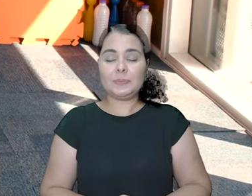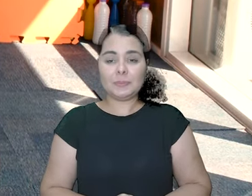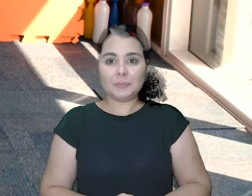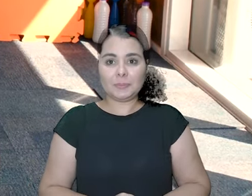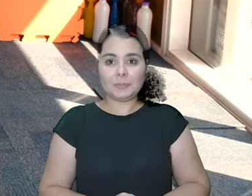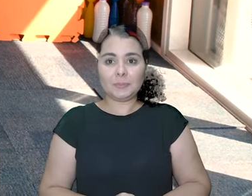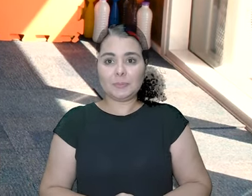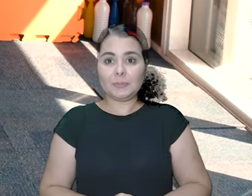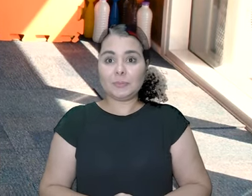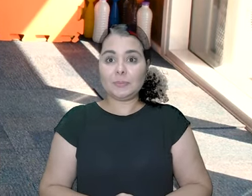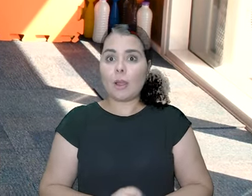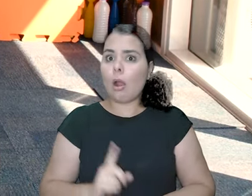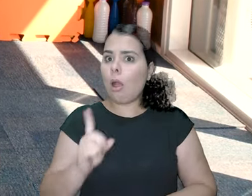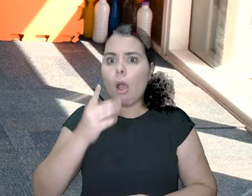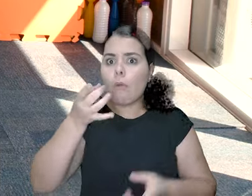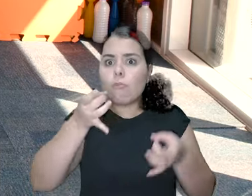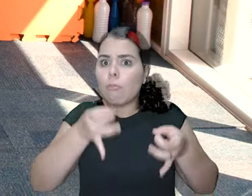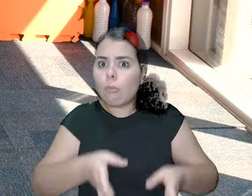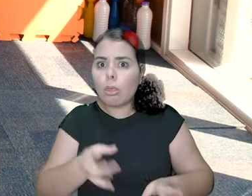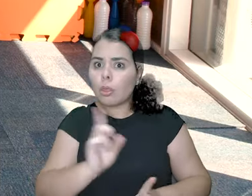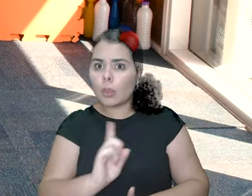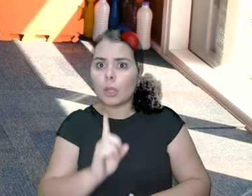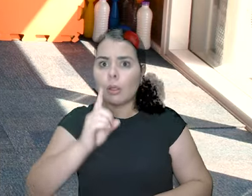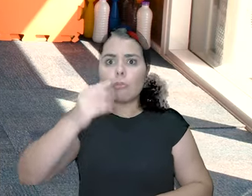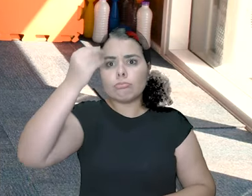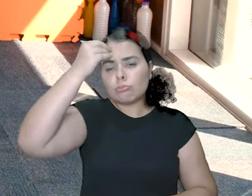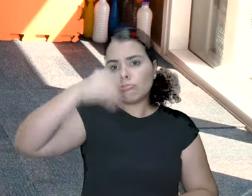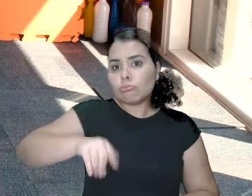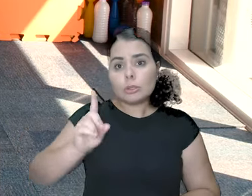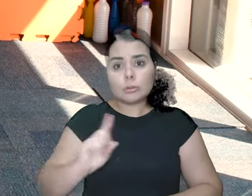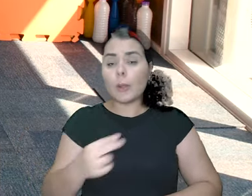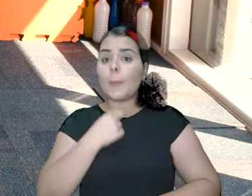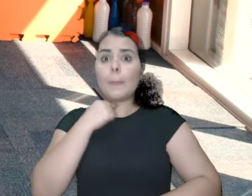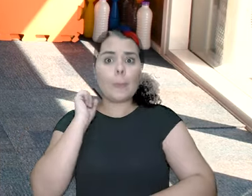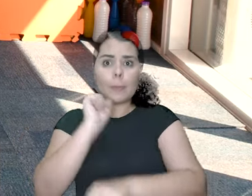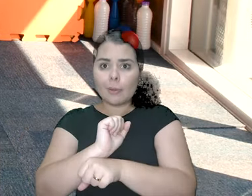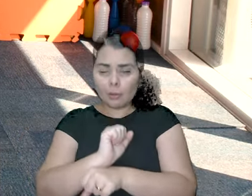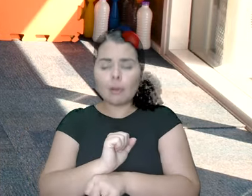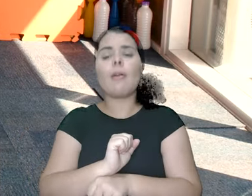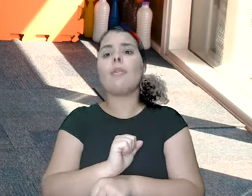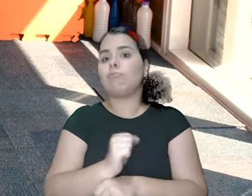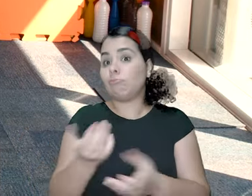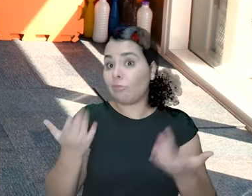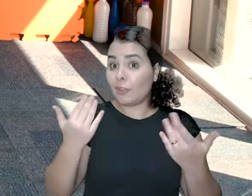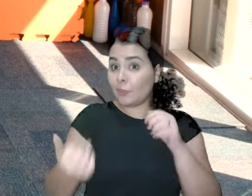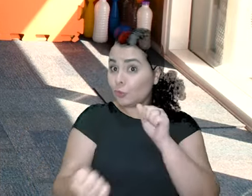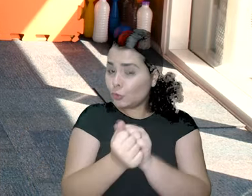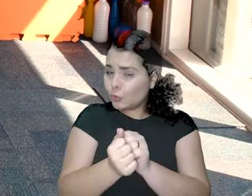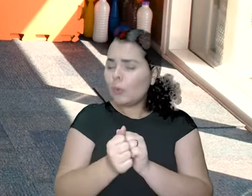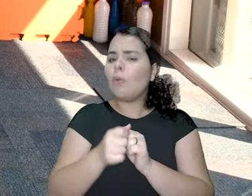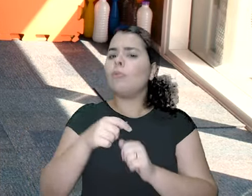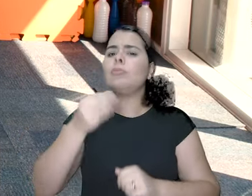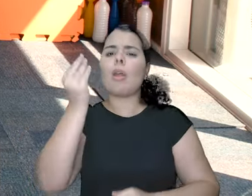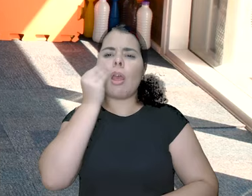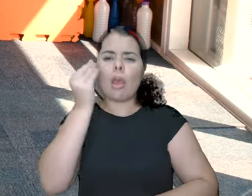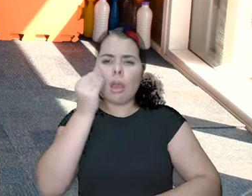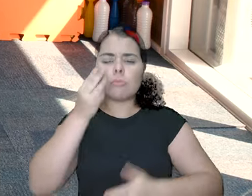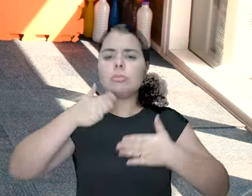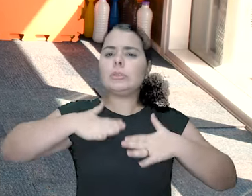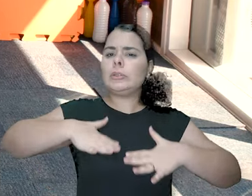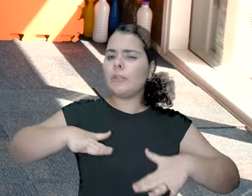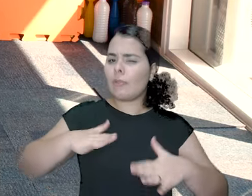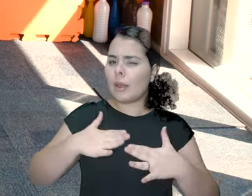Vai. Não me deixe. Ai, que cansei. Não para. Faz aqui, ó.